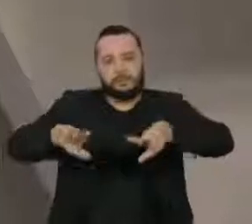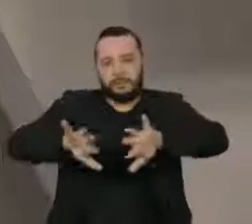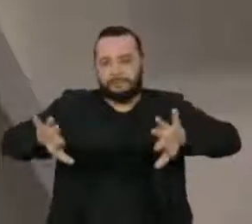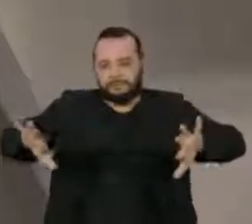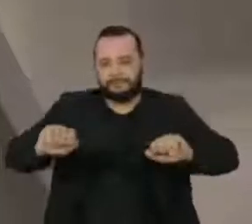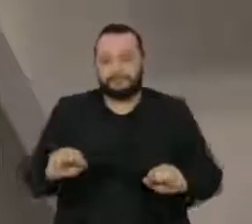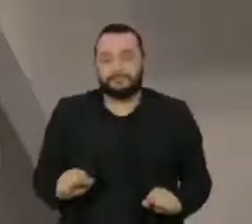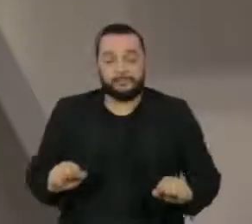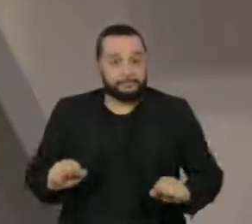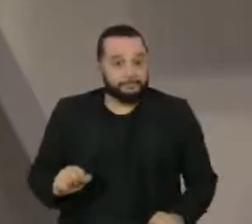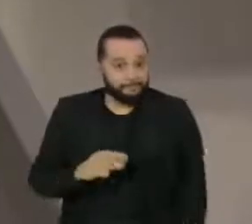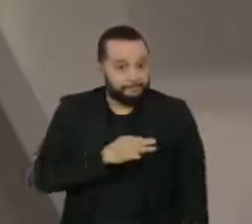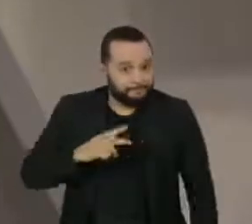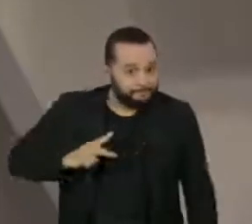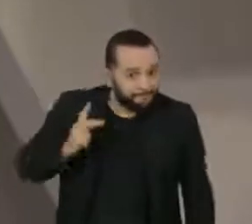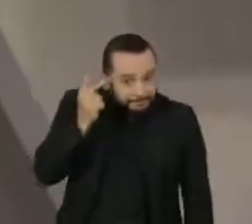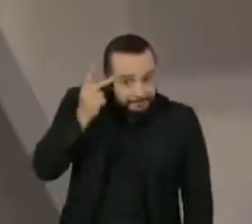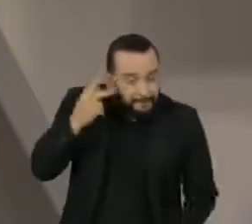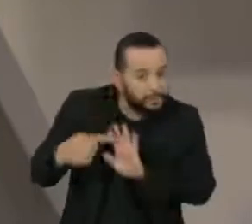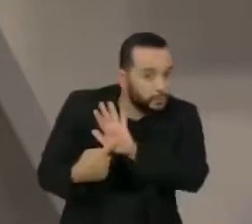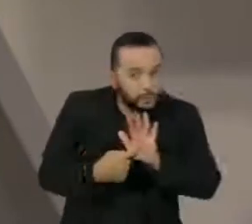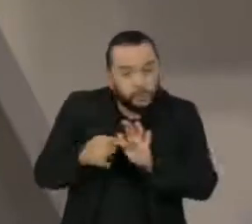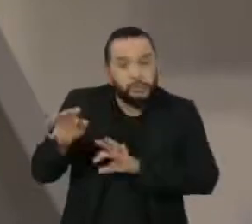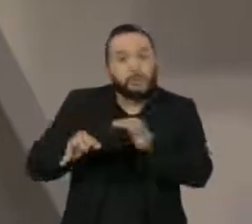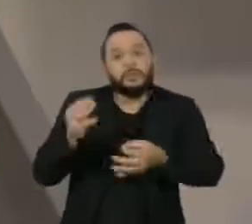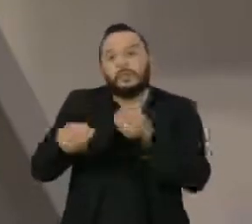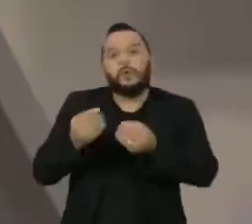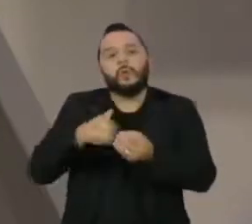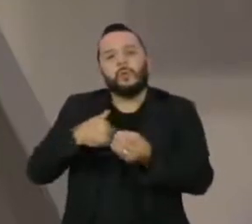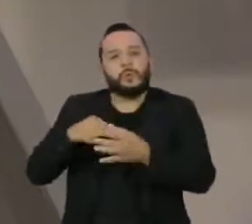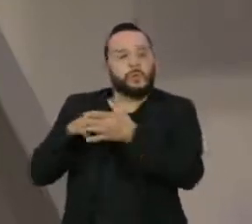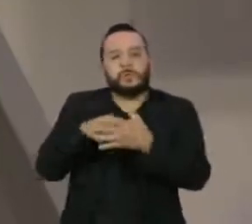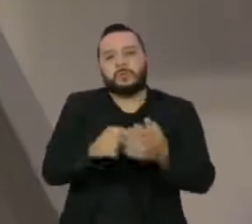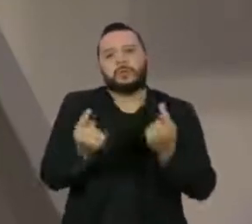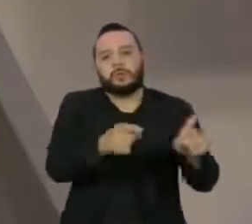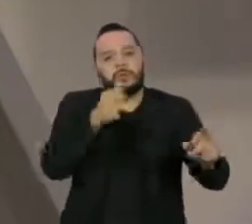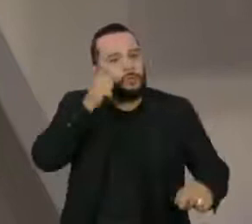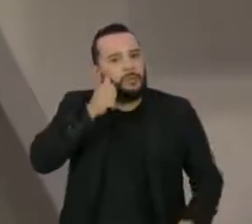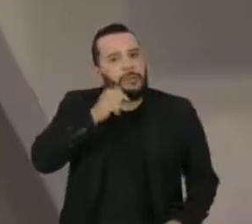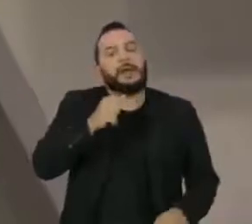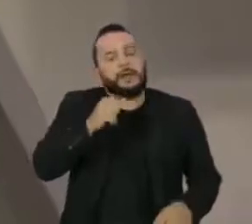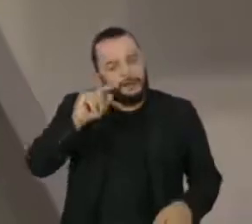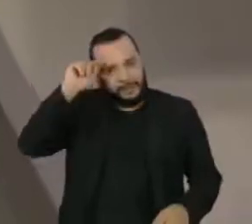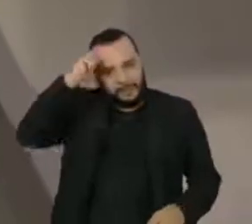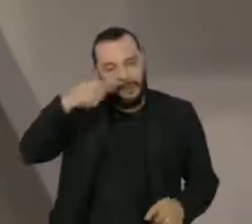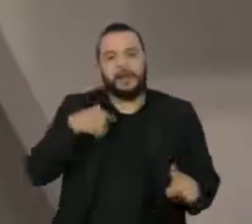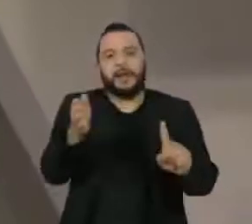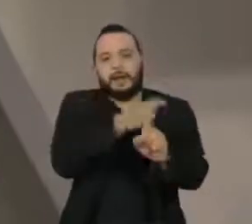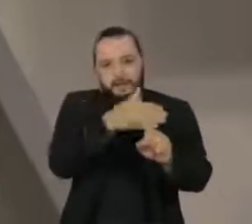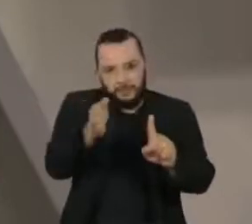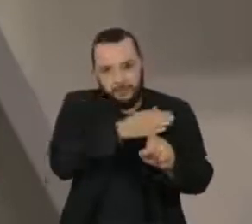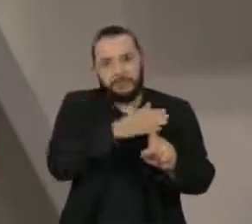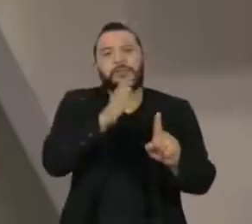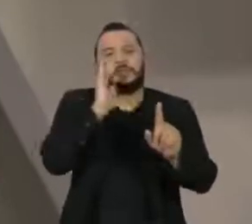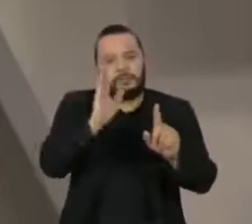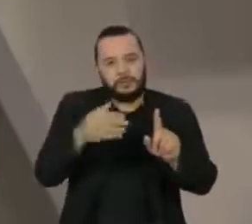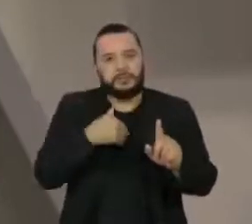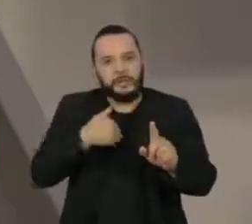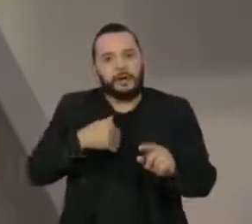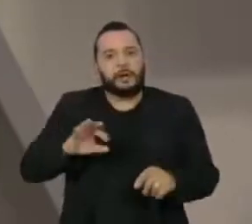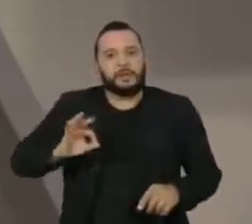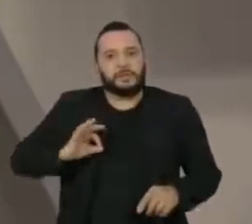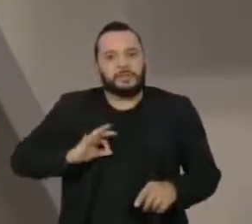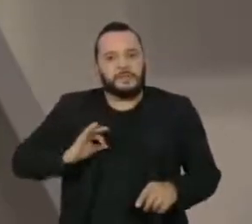O Ministério Público de São Paulo apresentou à Justiça uma denúncia contra uma mulher negra agredida e pisoteada por policiais